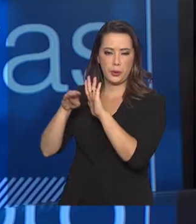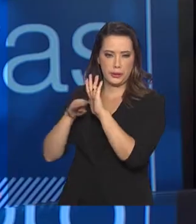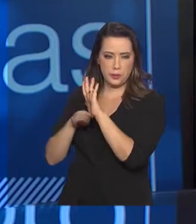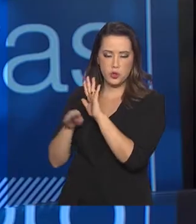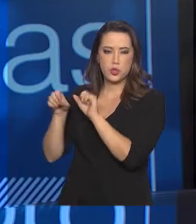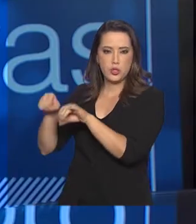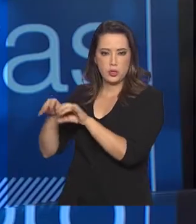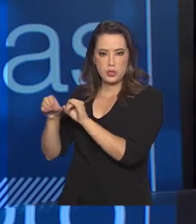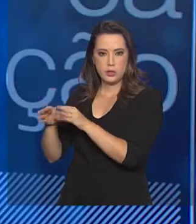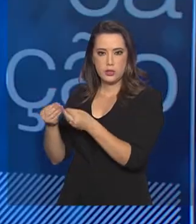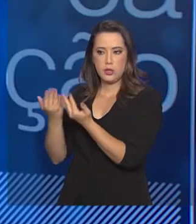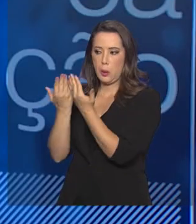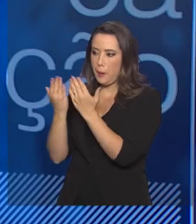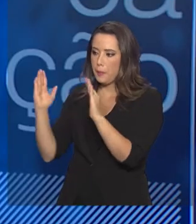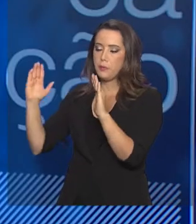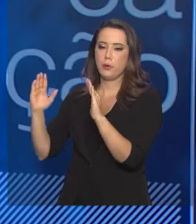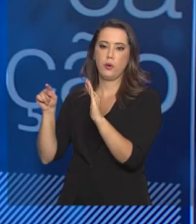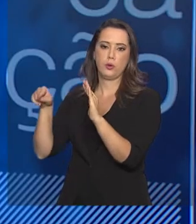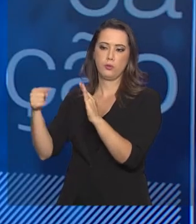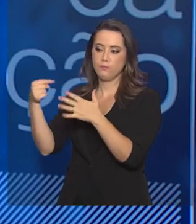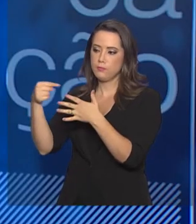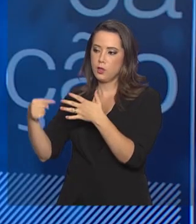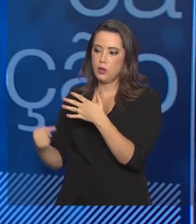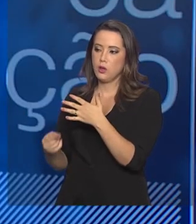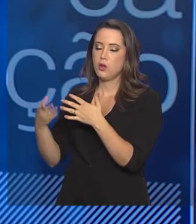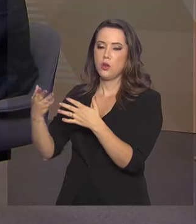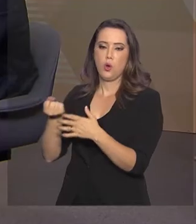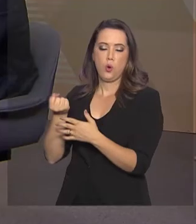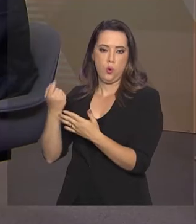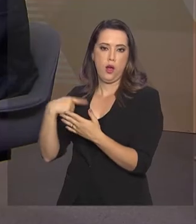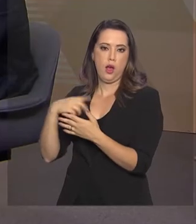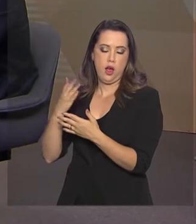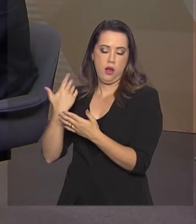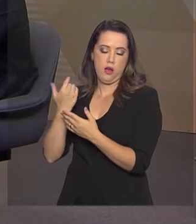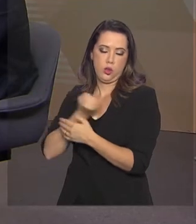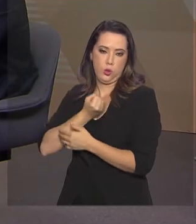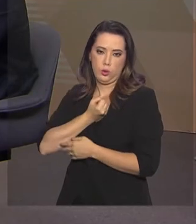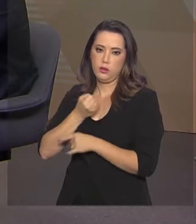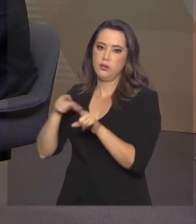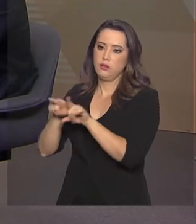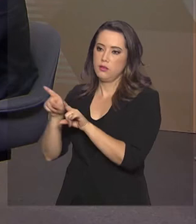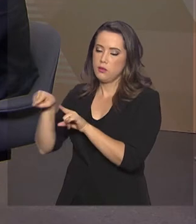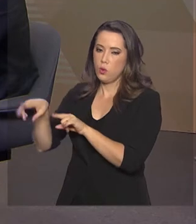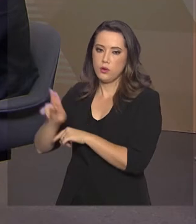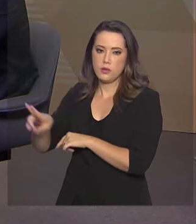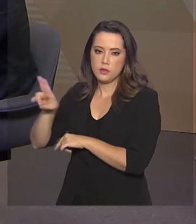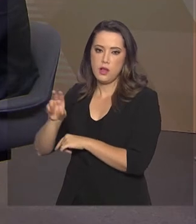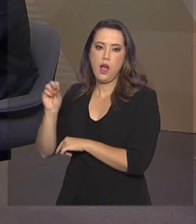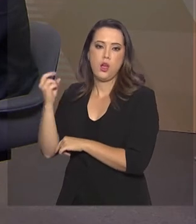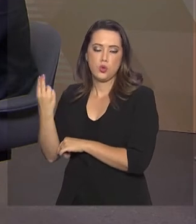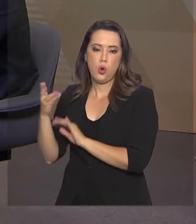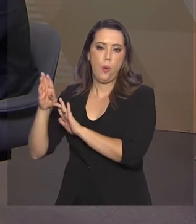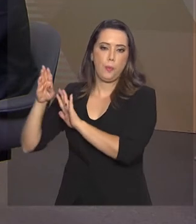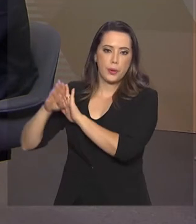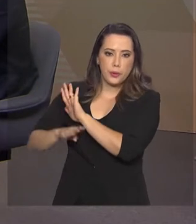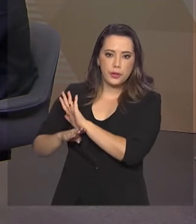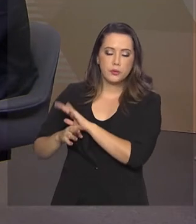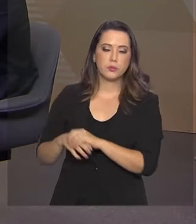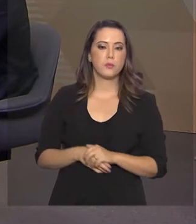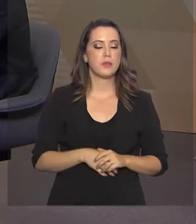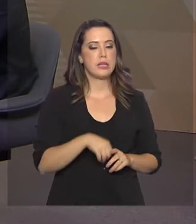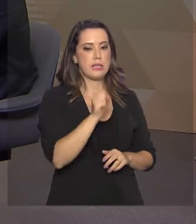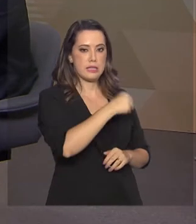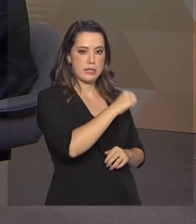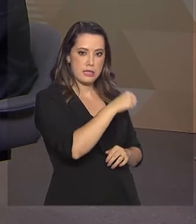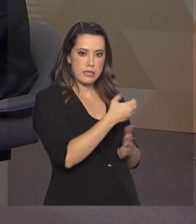aos quais ele dá acesso, os pontos vão para esses programas educacionais, além das universidades? Sim, a nota do Enem, ela é utilizada